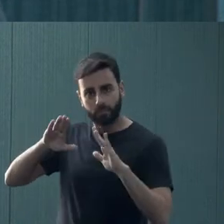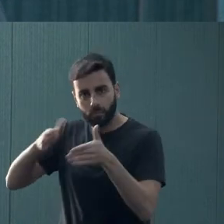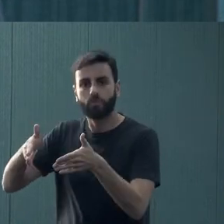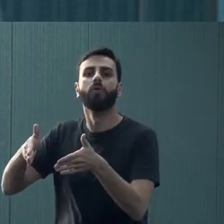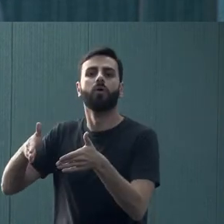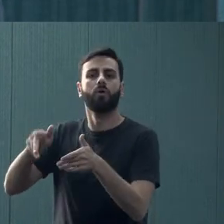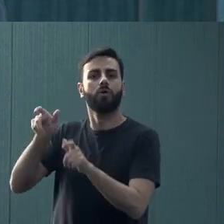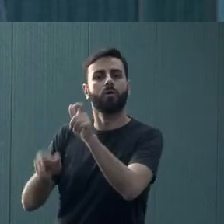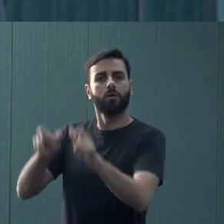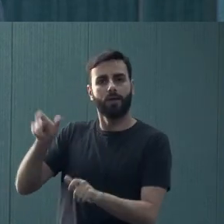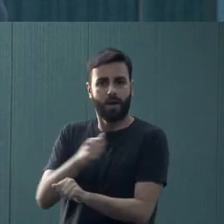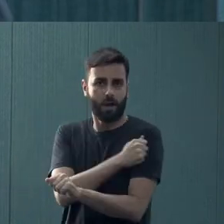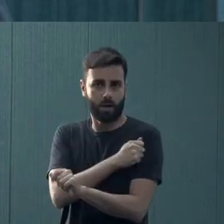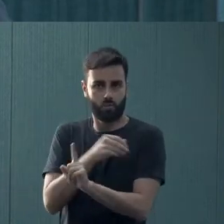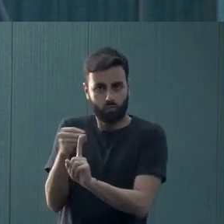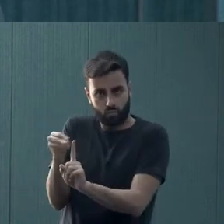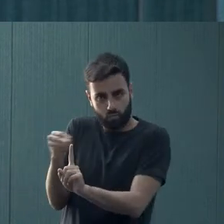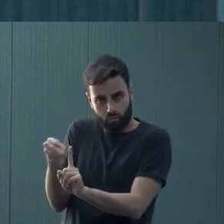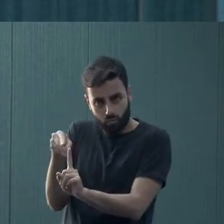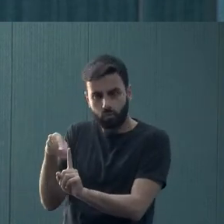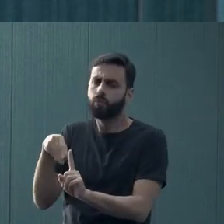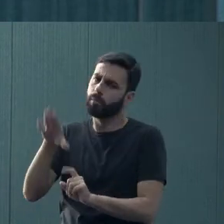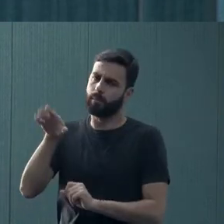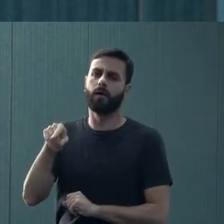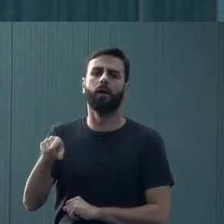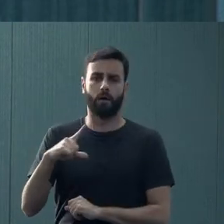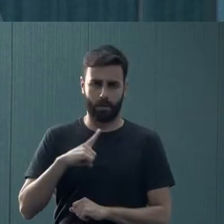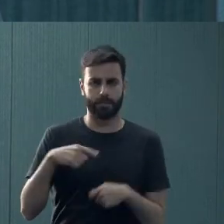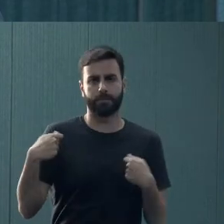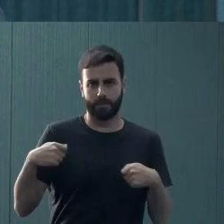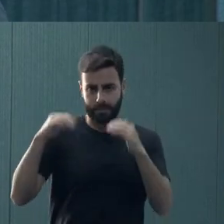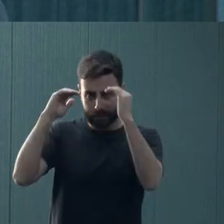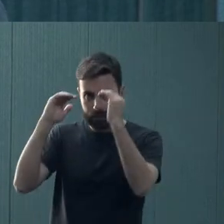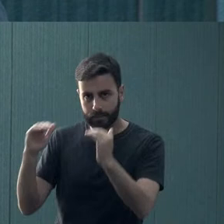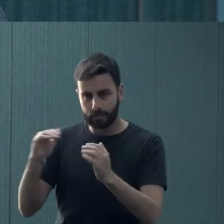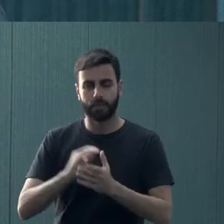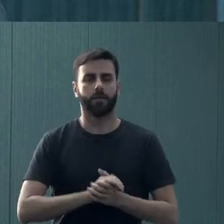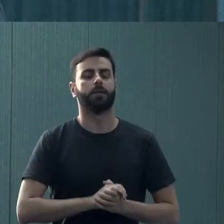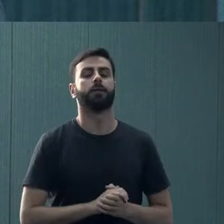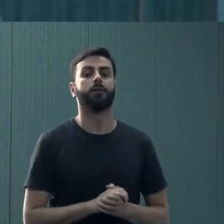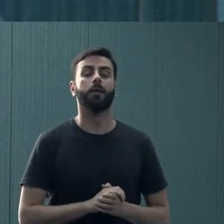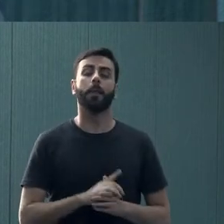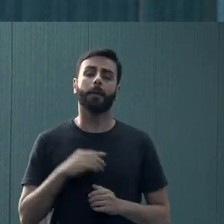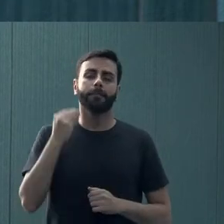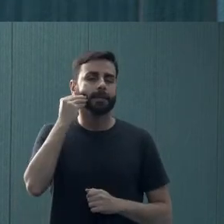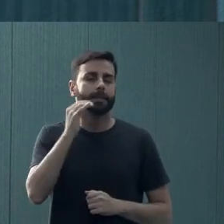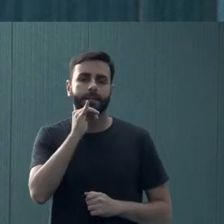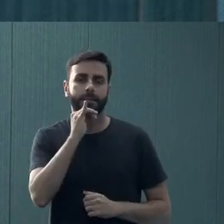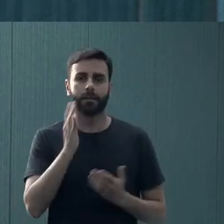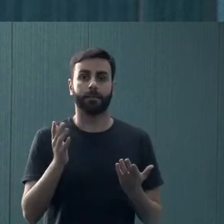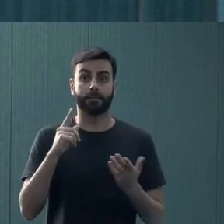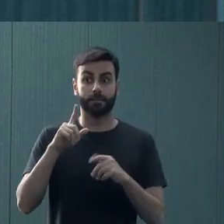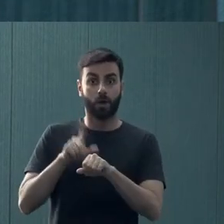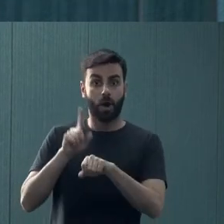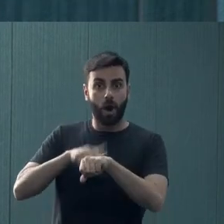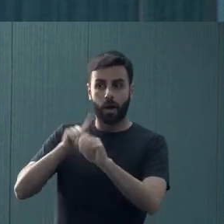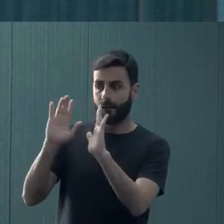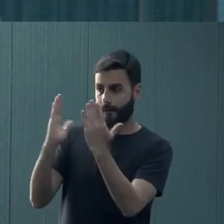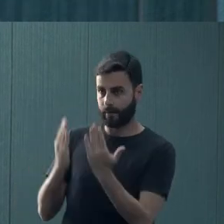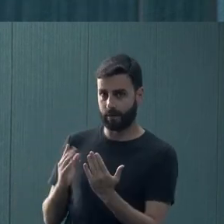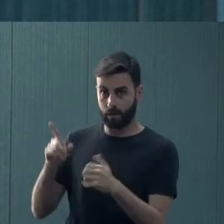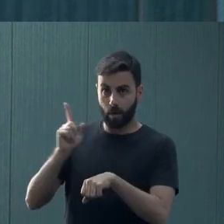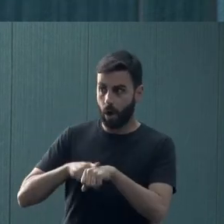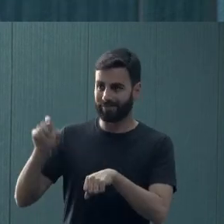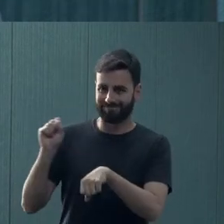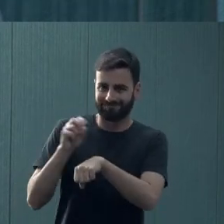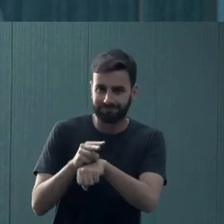para determinado público que é mais vulnerável. Então, gente tenta, por exemplo, nessa avaliação do plantão também,